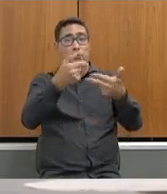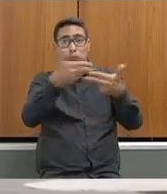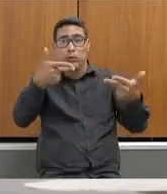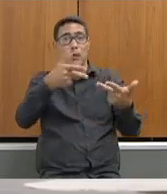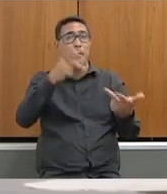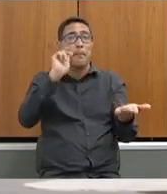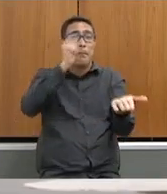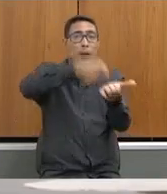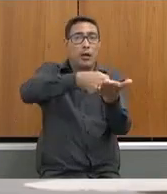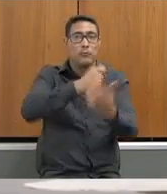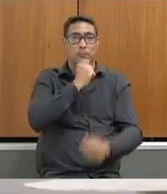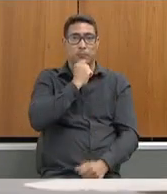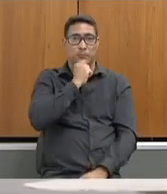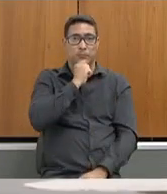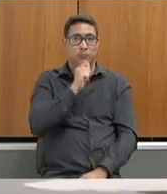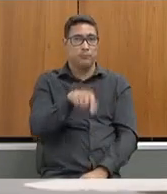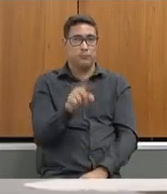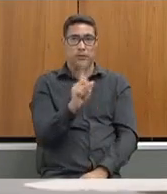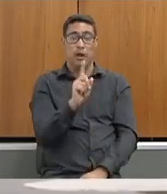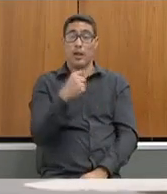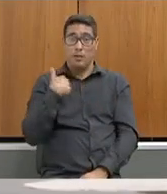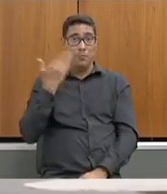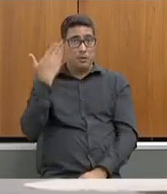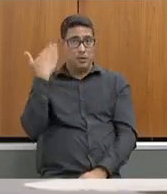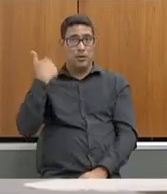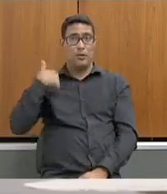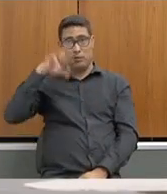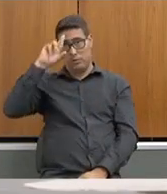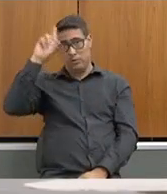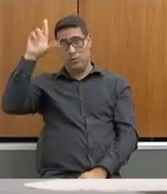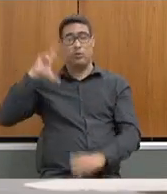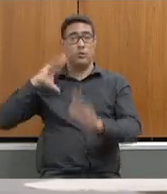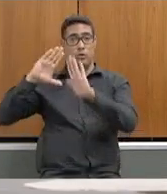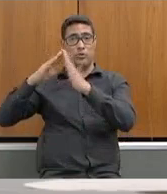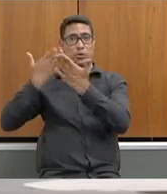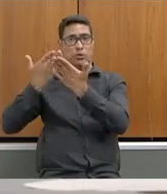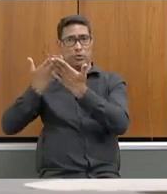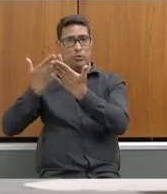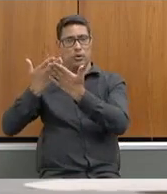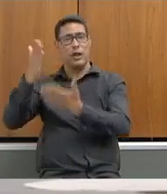Quem foi diretor de escola, e eu estava como diretor de escola, sabe o quanto que é